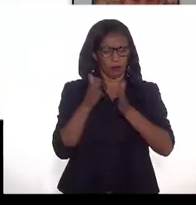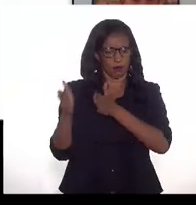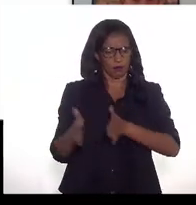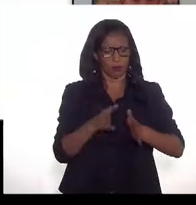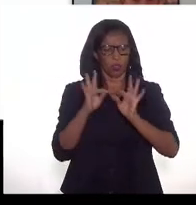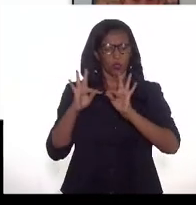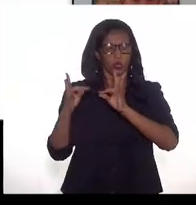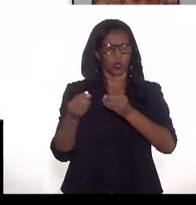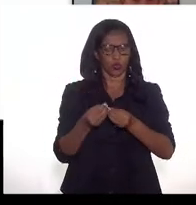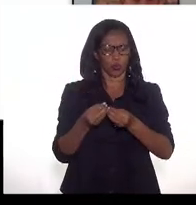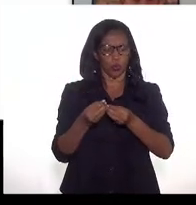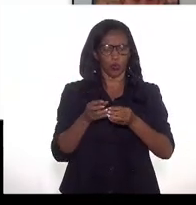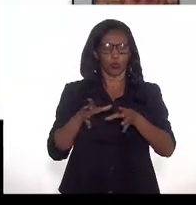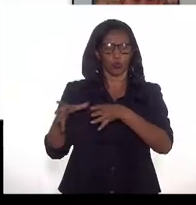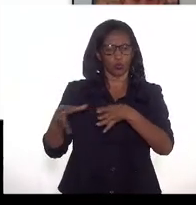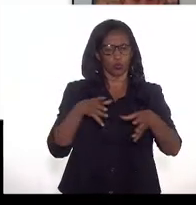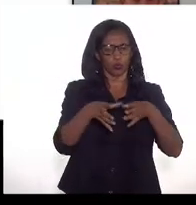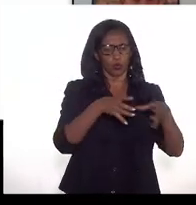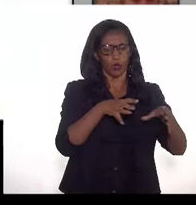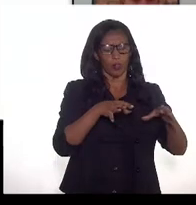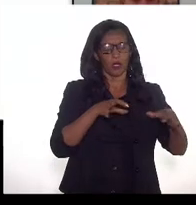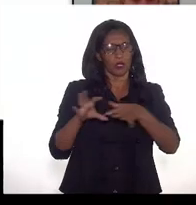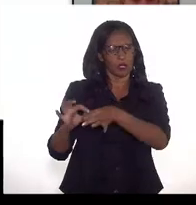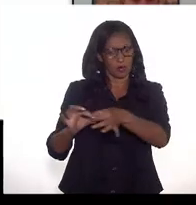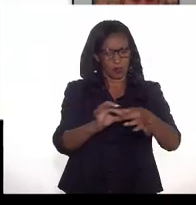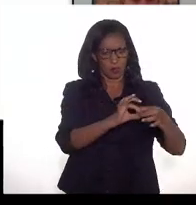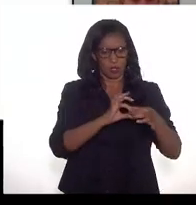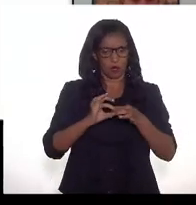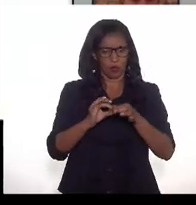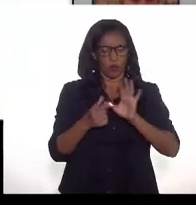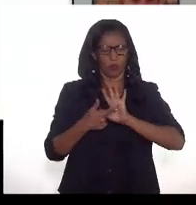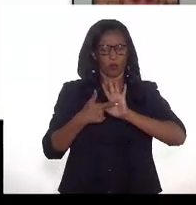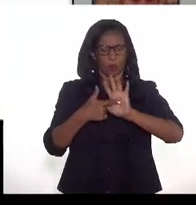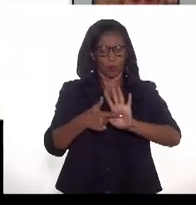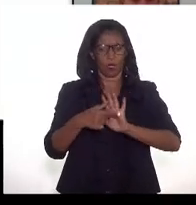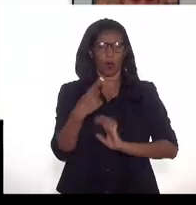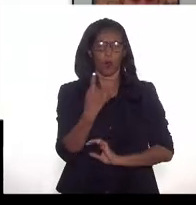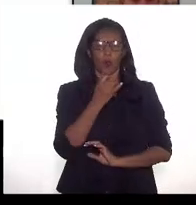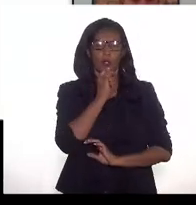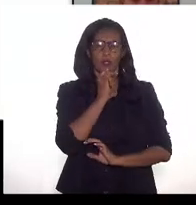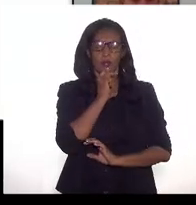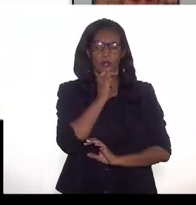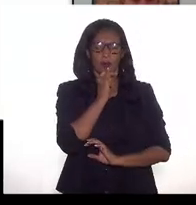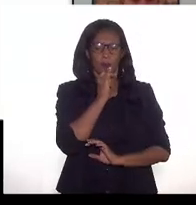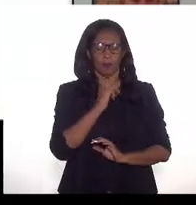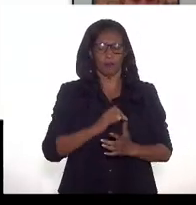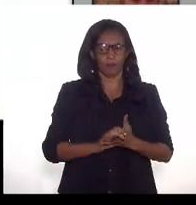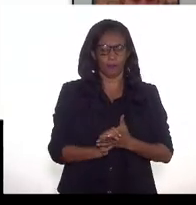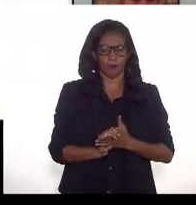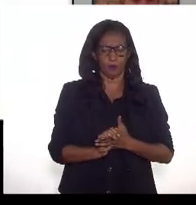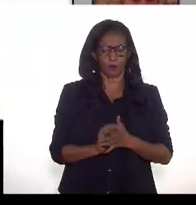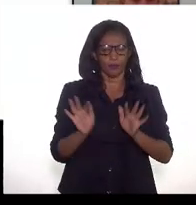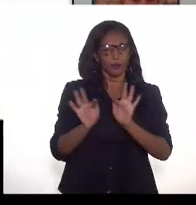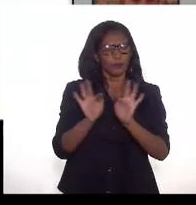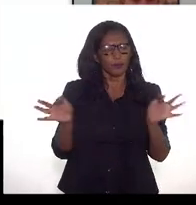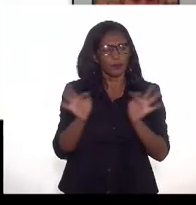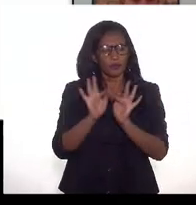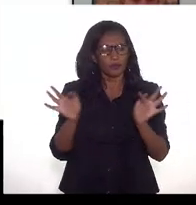os gases que transitam por ele. Novamente, vou apresentar um exemplo numérico, simbólico, para